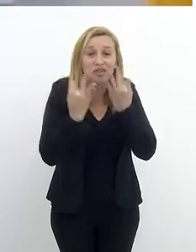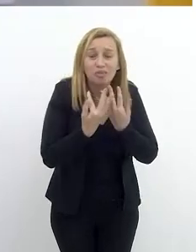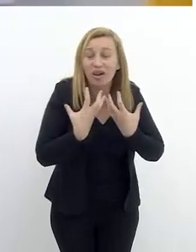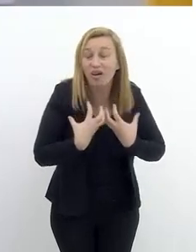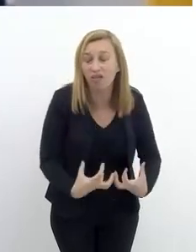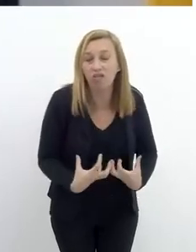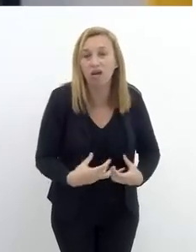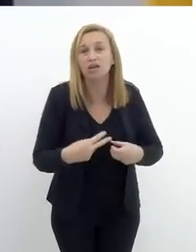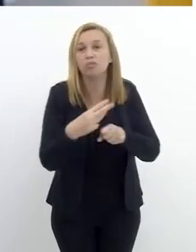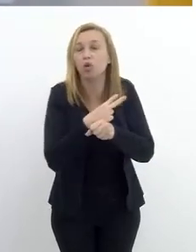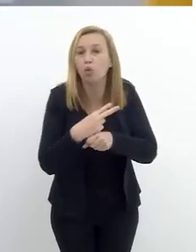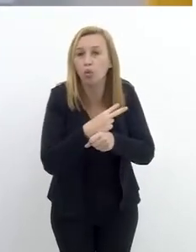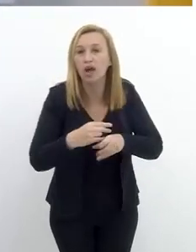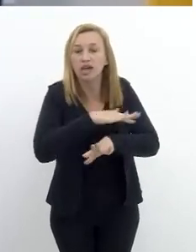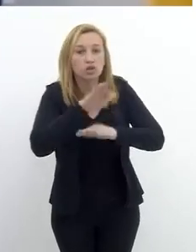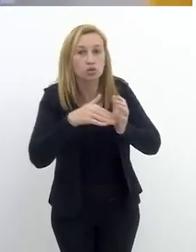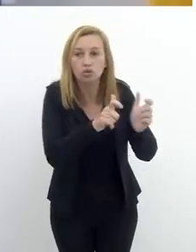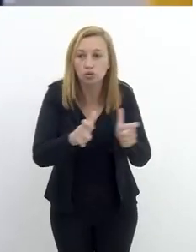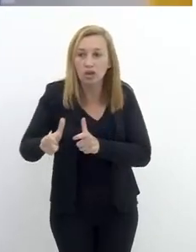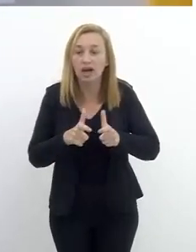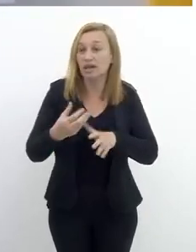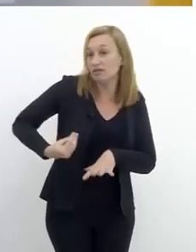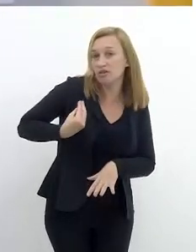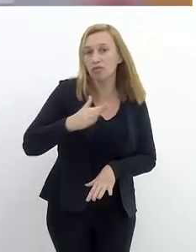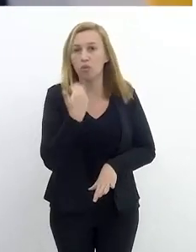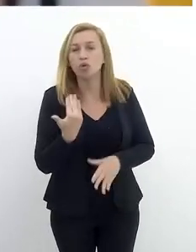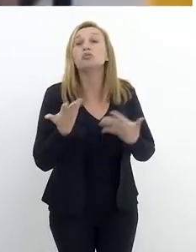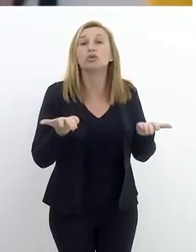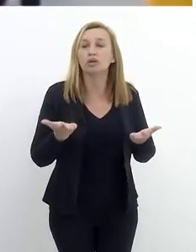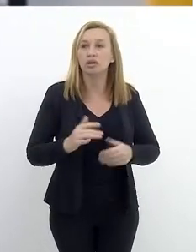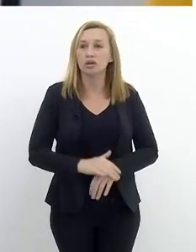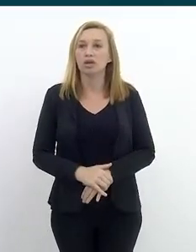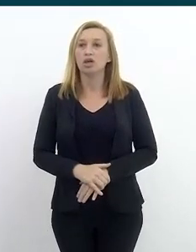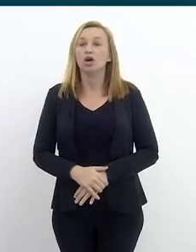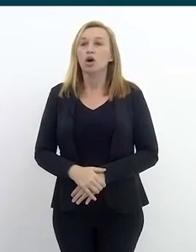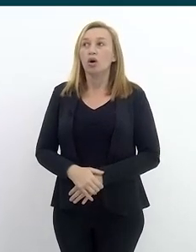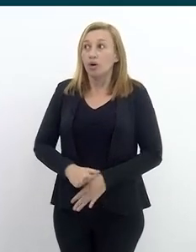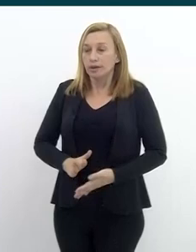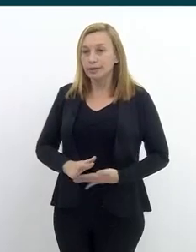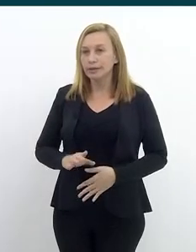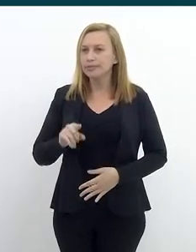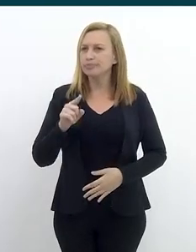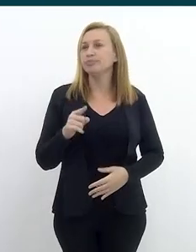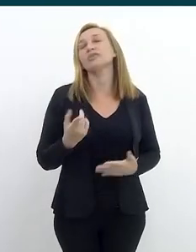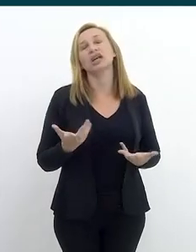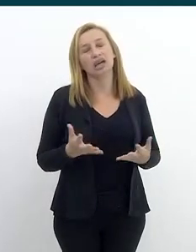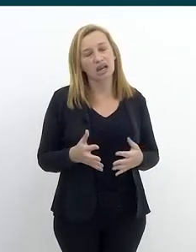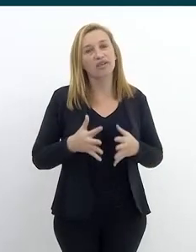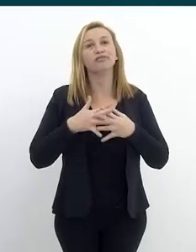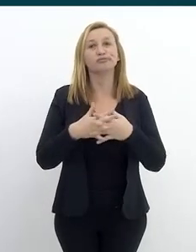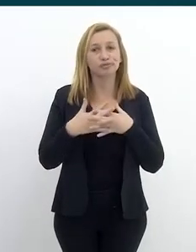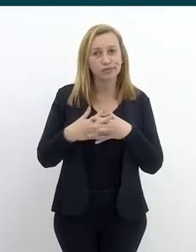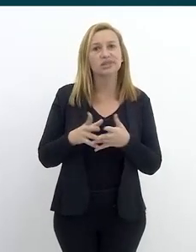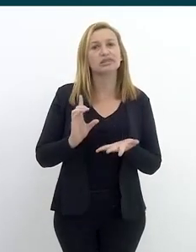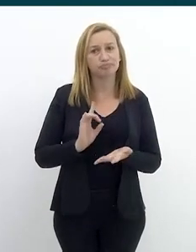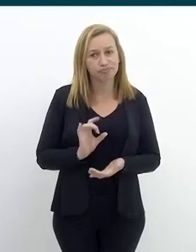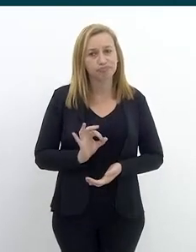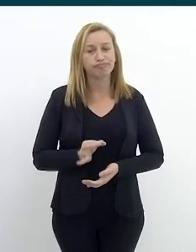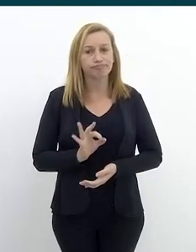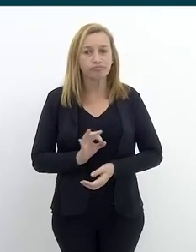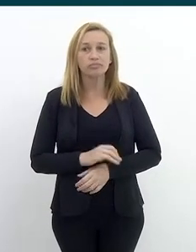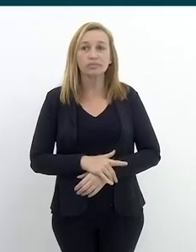famílias ficam exaustas de tanto procurar em todas as hipóteses se está vivo ou se está morto. Olha, é uma situação bastante